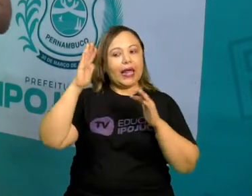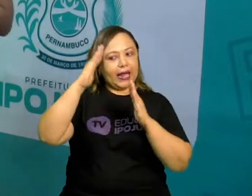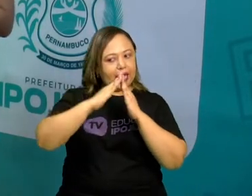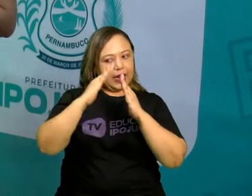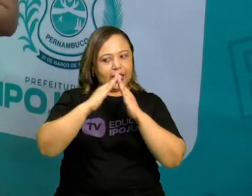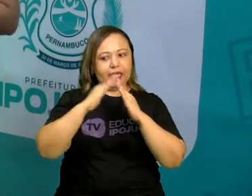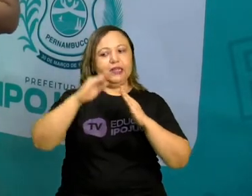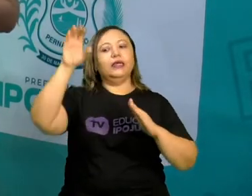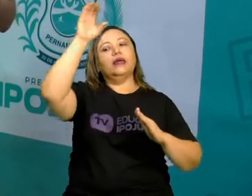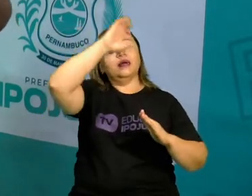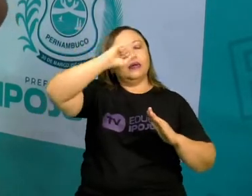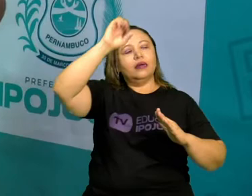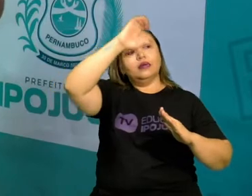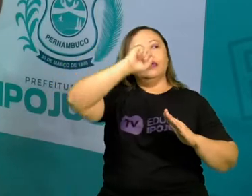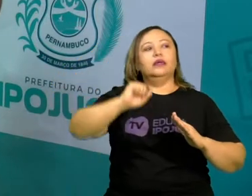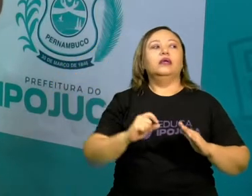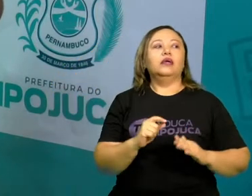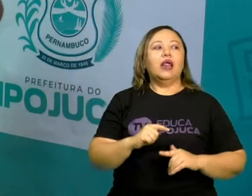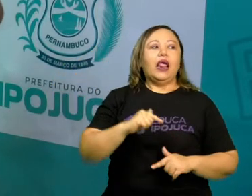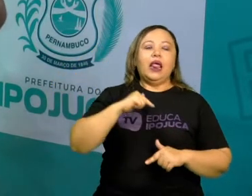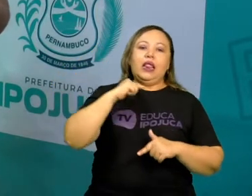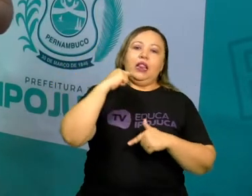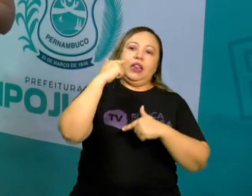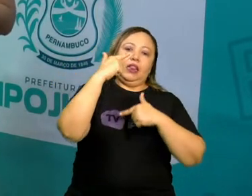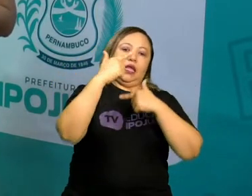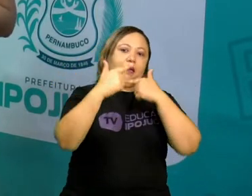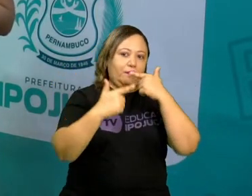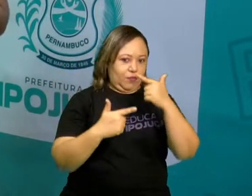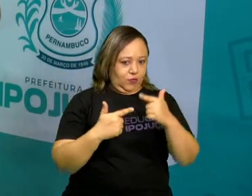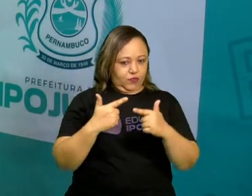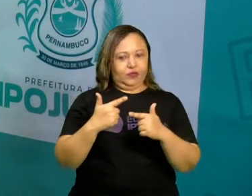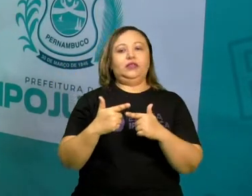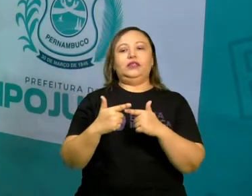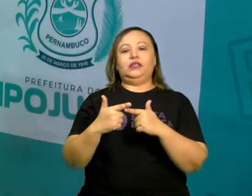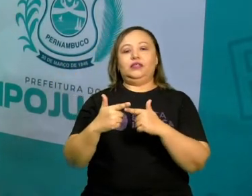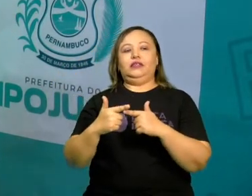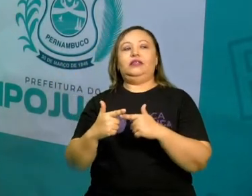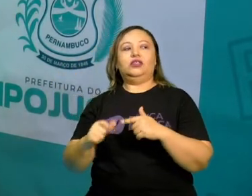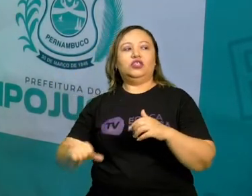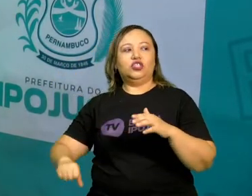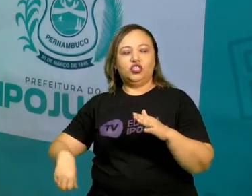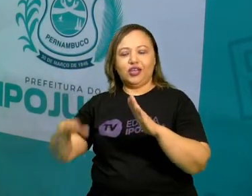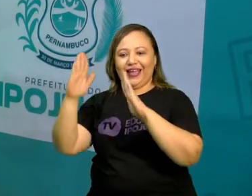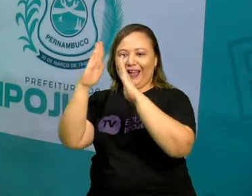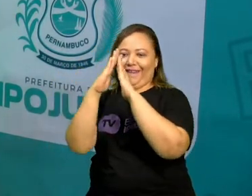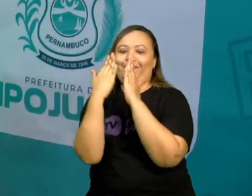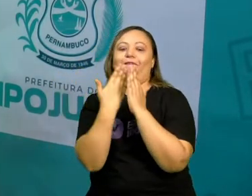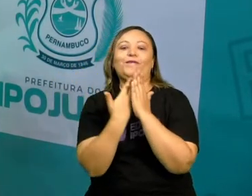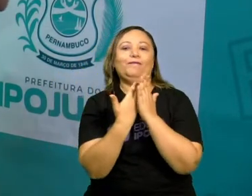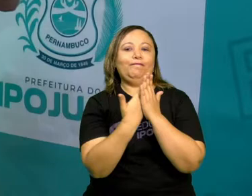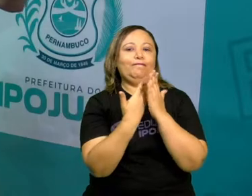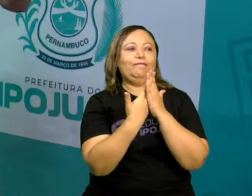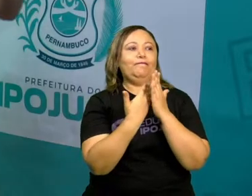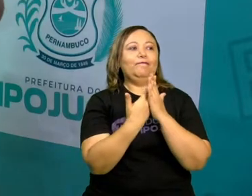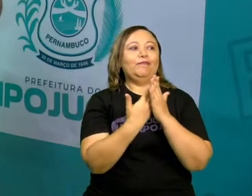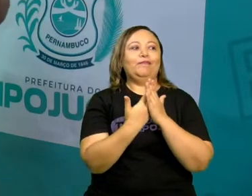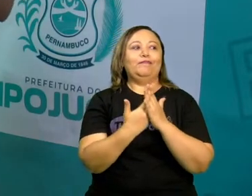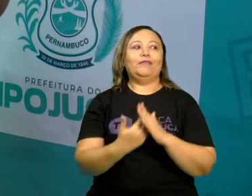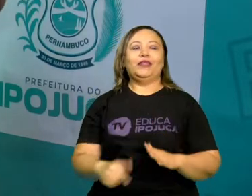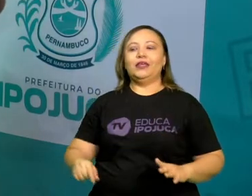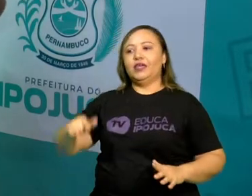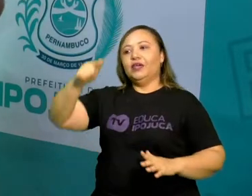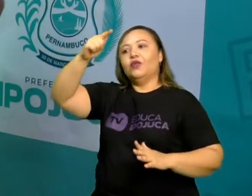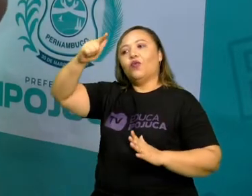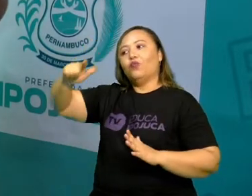Em seguida, a gente vai aprender uma socialização secundária. Que é o quê? Que na medida em que isso vai crescendo. Que as